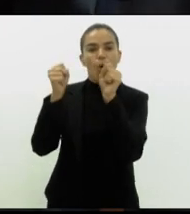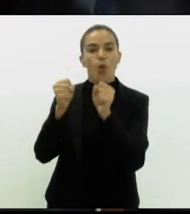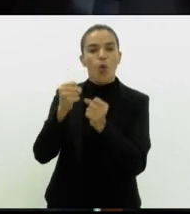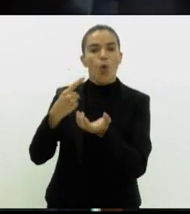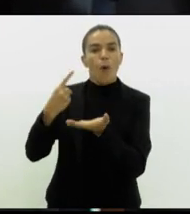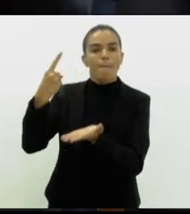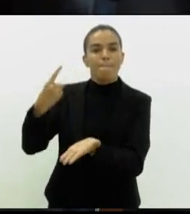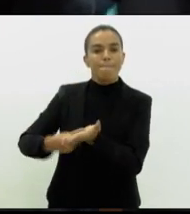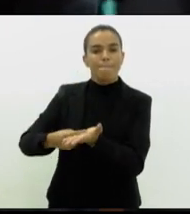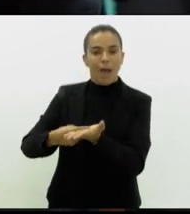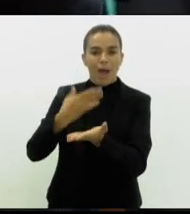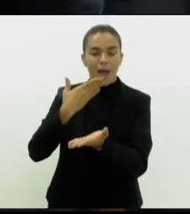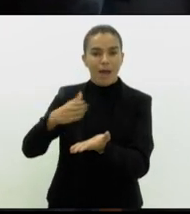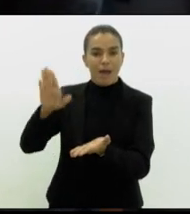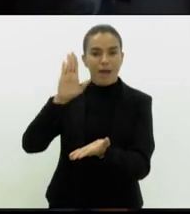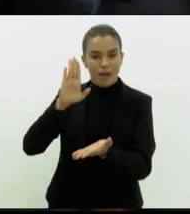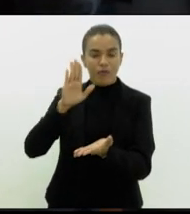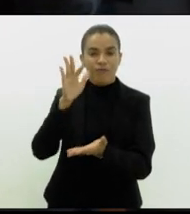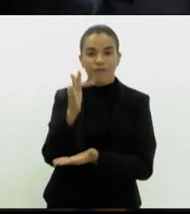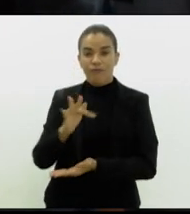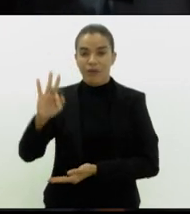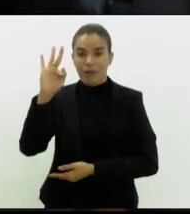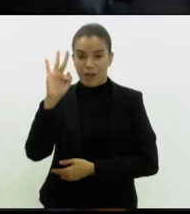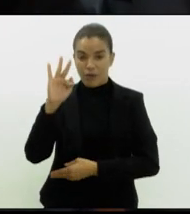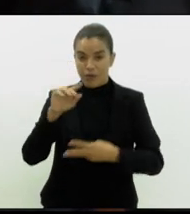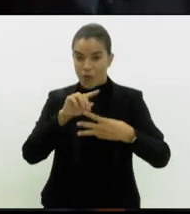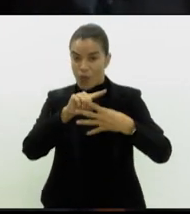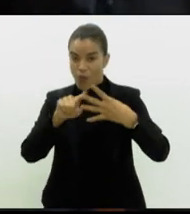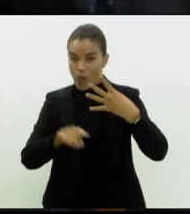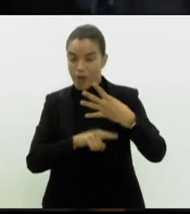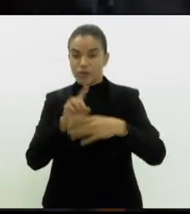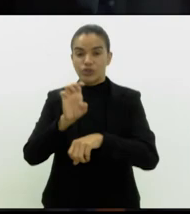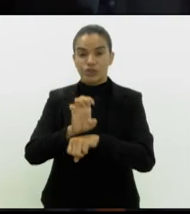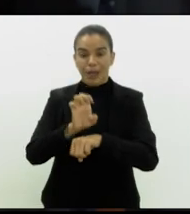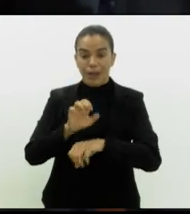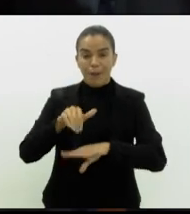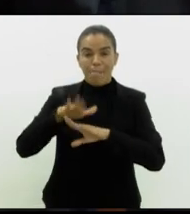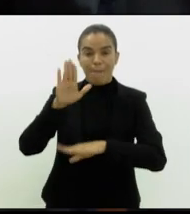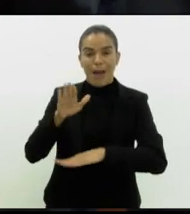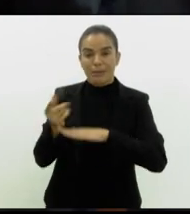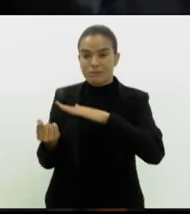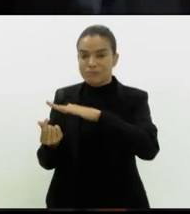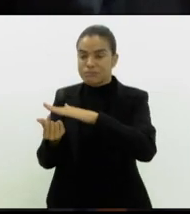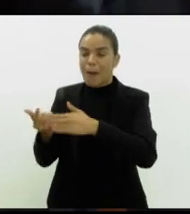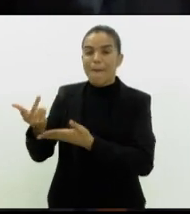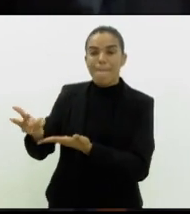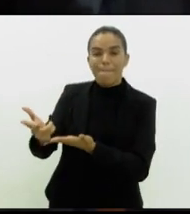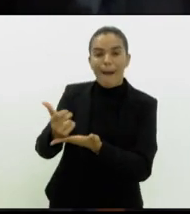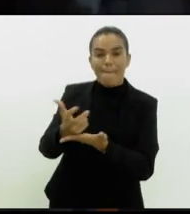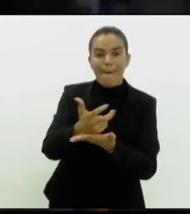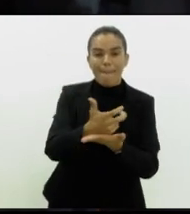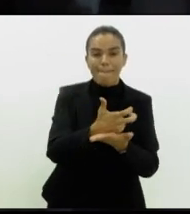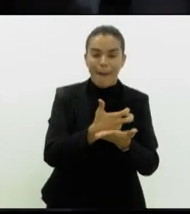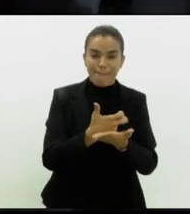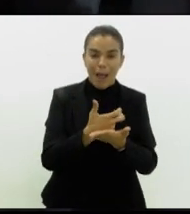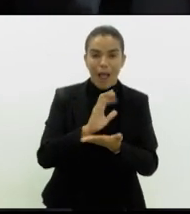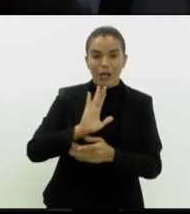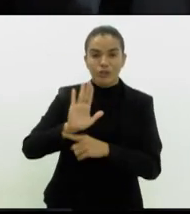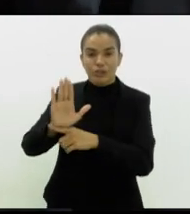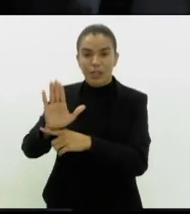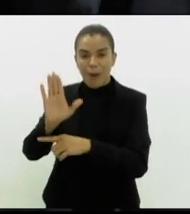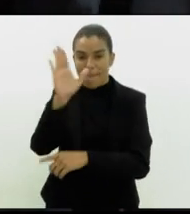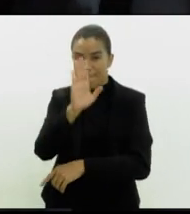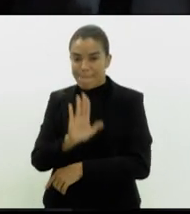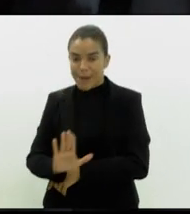onde três dos quatro estados que mais a União retira recursos que dividem para o Brasil inteiro e o quarto,